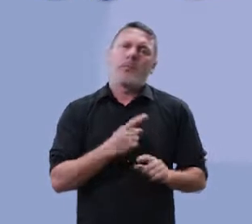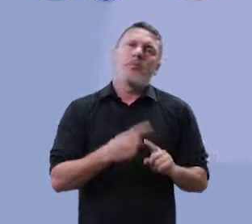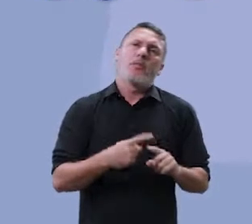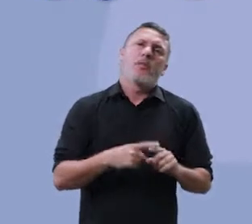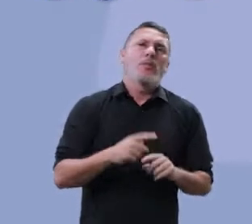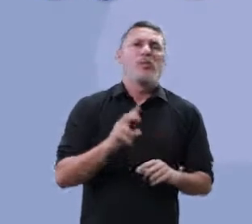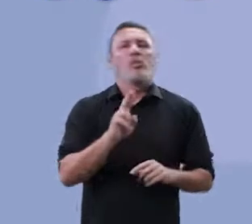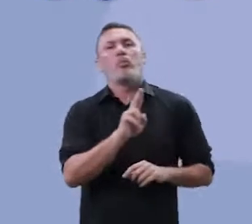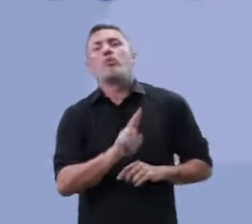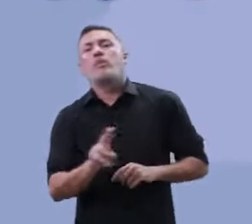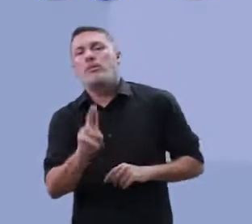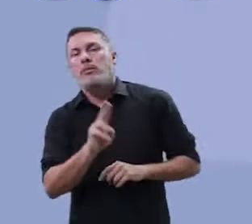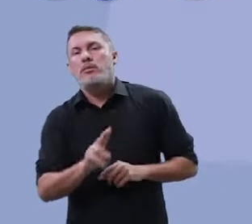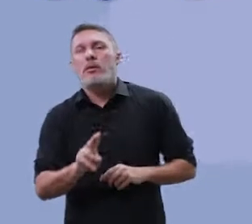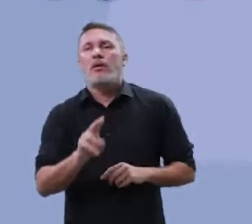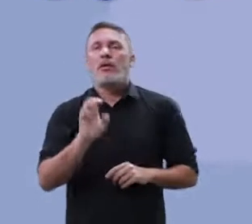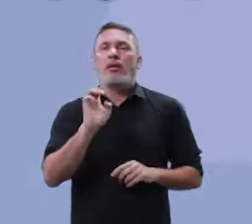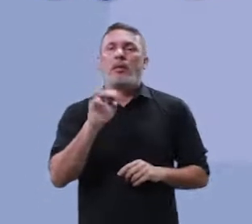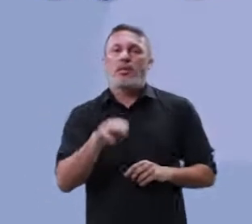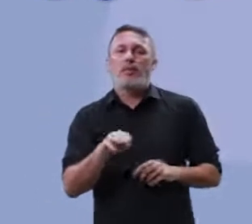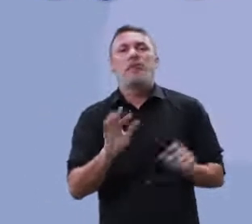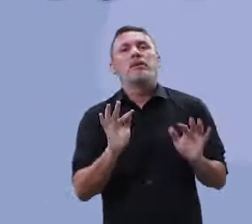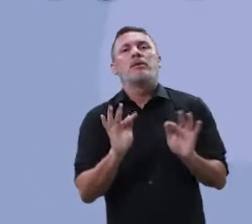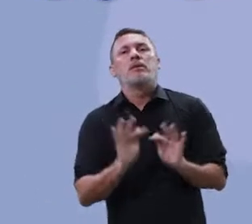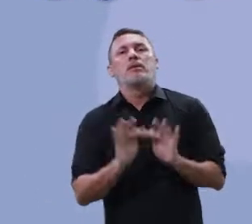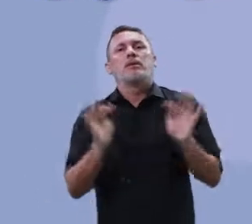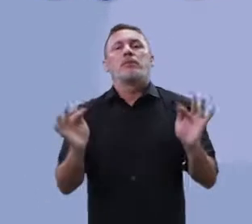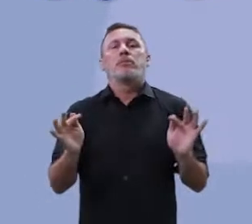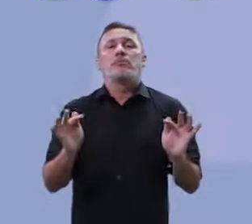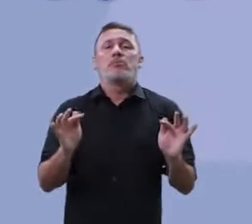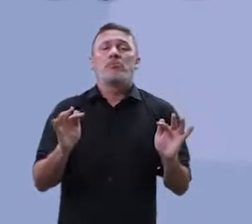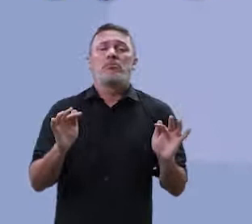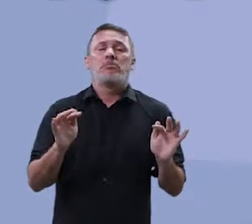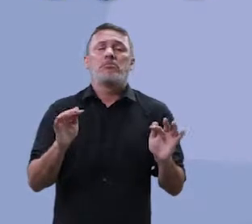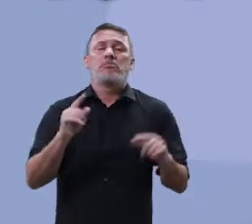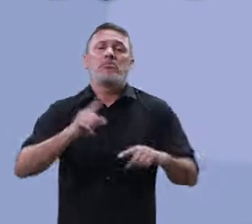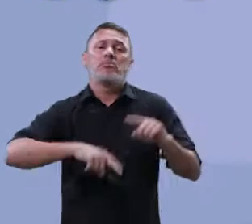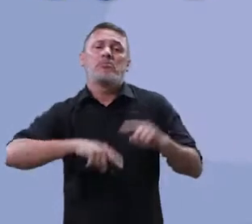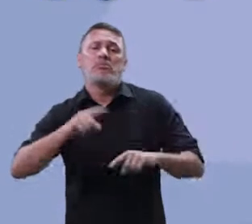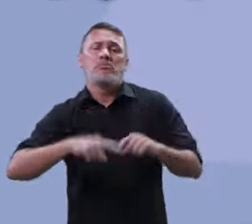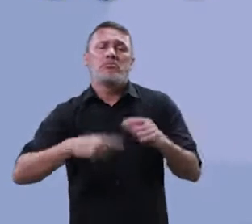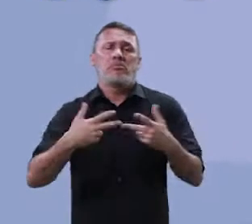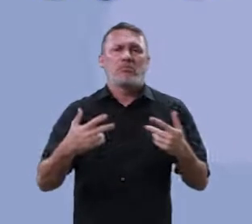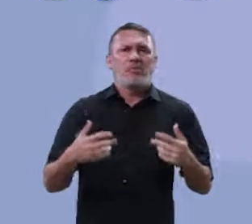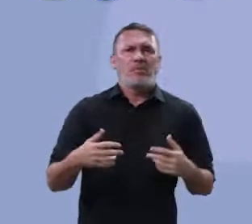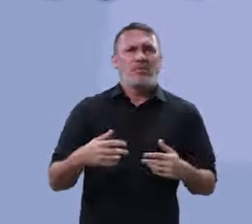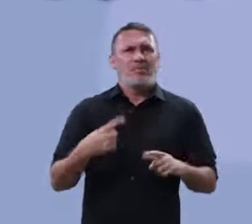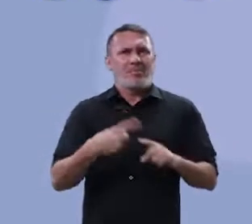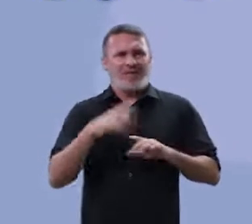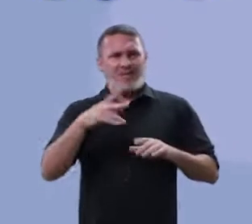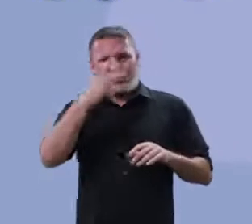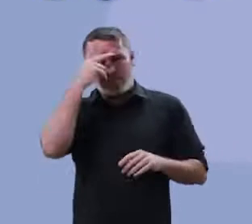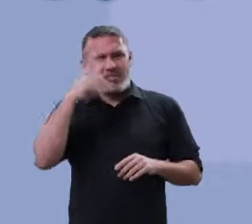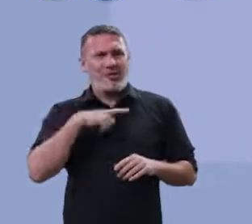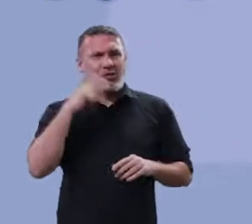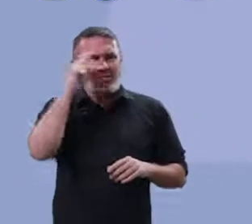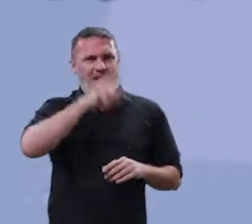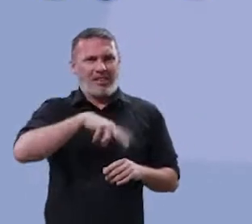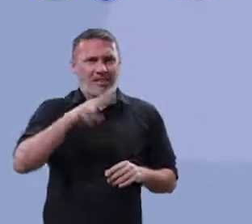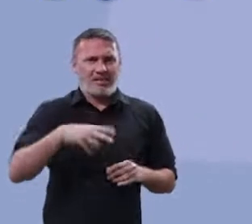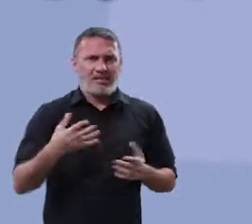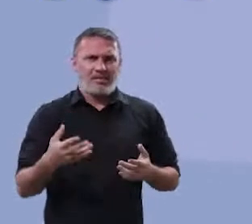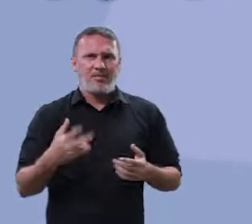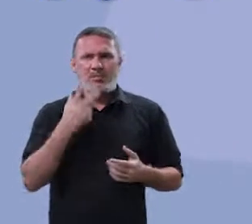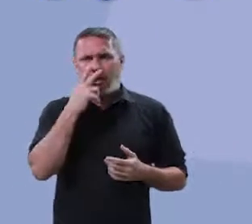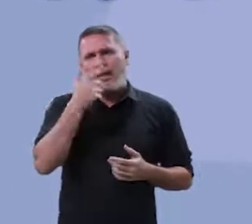Por usar, usa em um simples aparelho. Perceba que a gente tem uma certa dificuldade de leitura